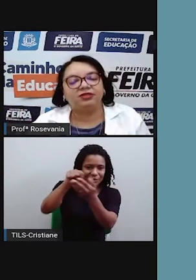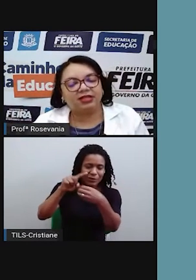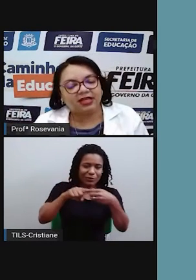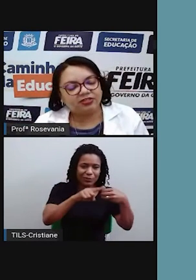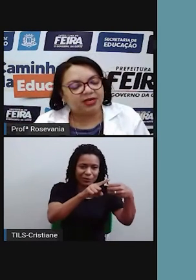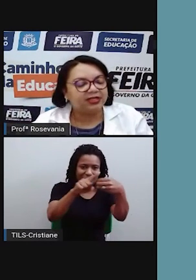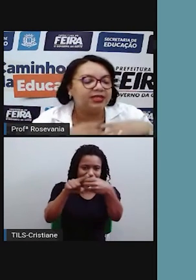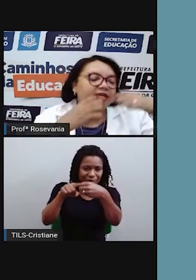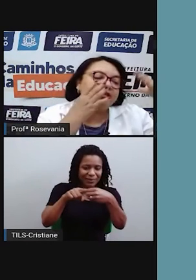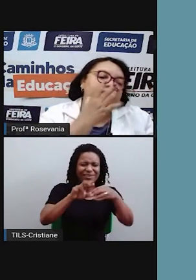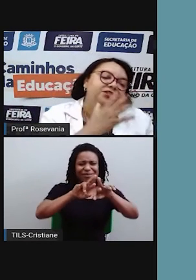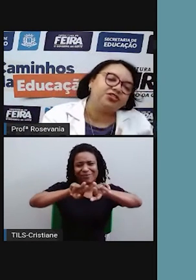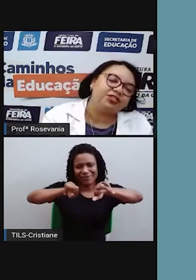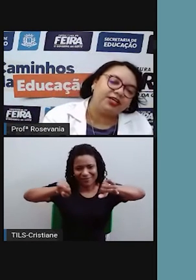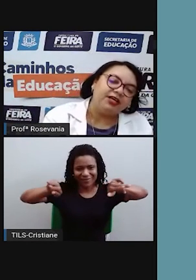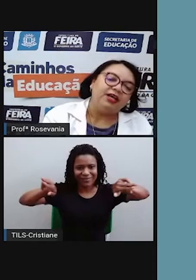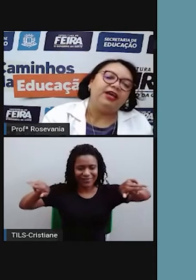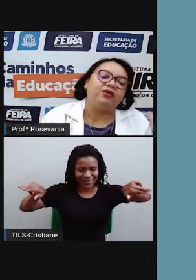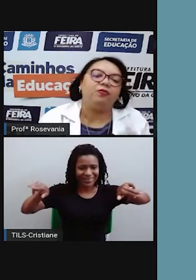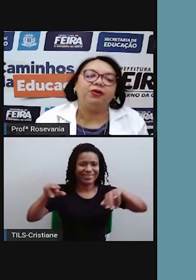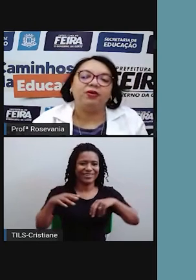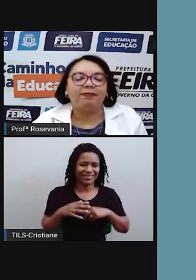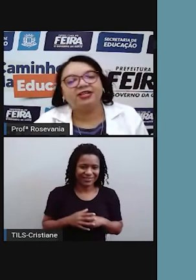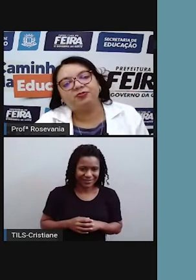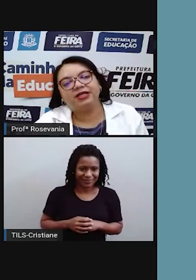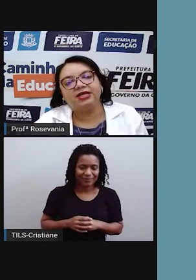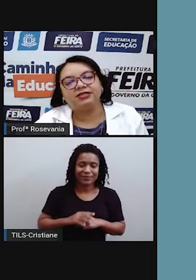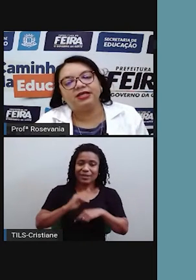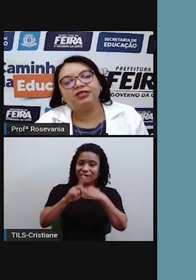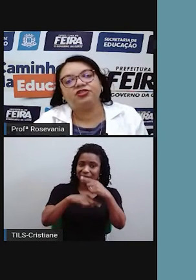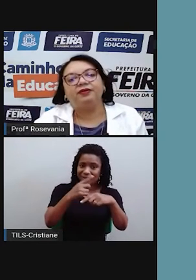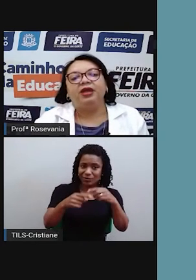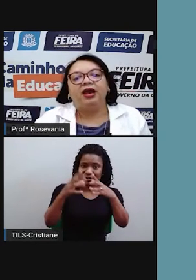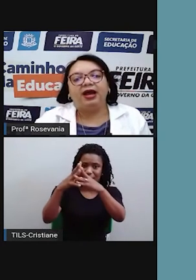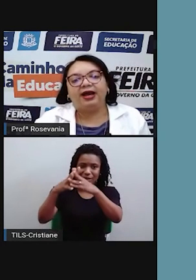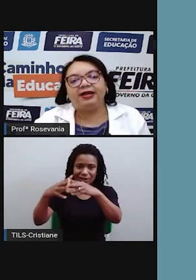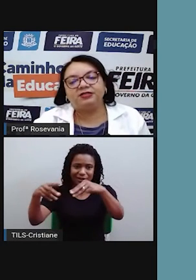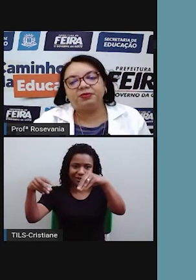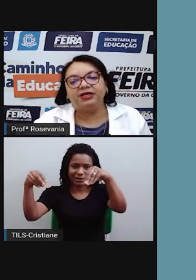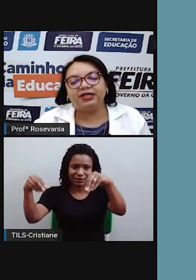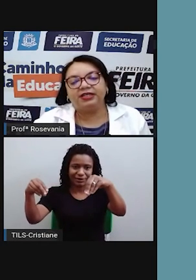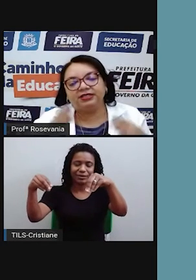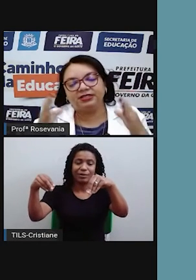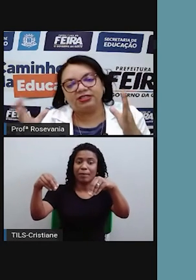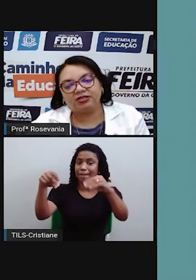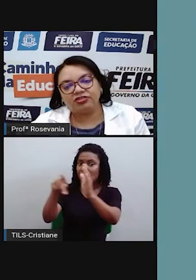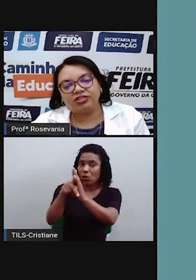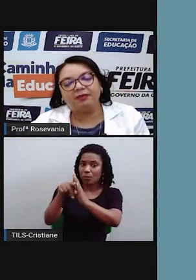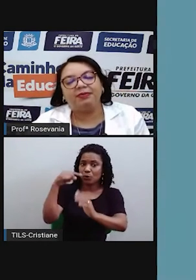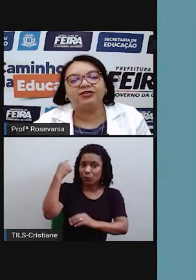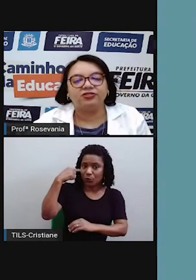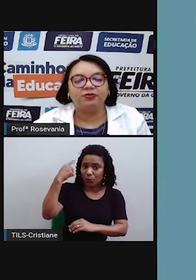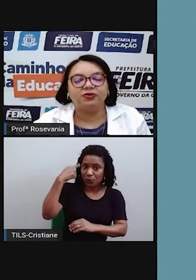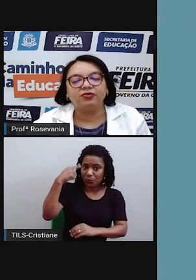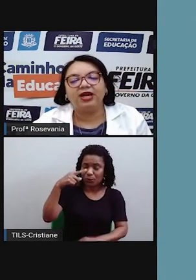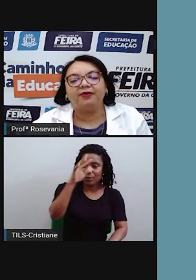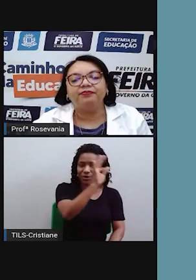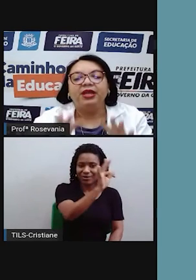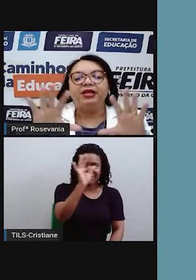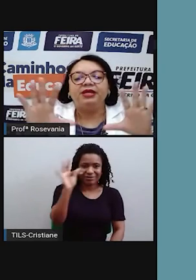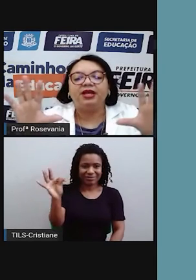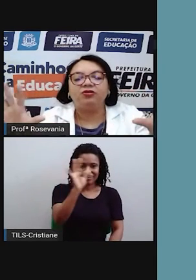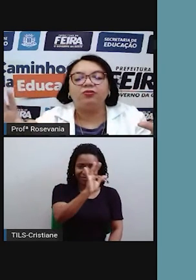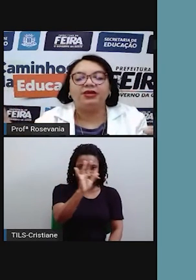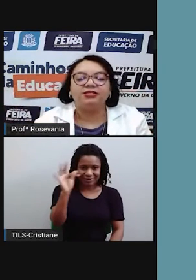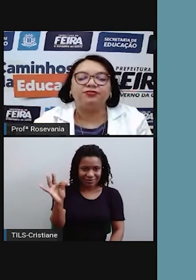depois deu o Tratado de Madrid, que a gente recuperou a parte pertencente à Espanha, que antes a gente só tinha a parte de Portugal,